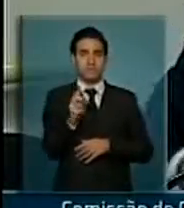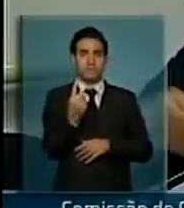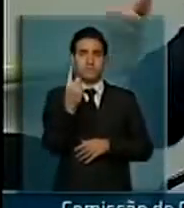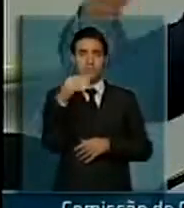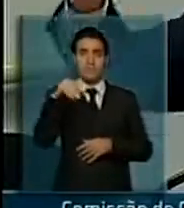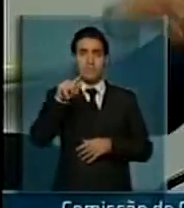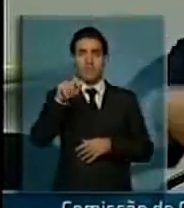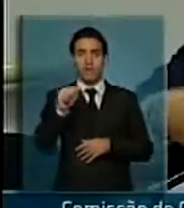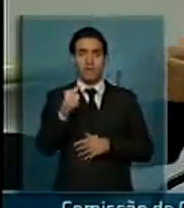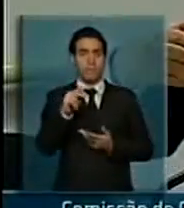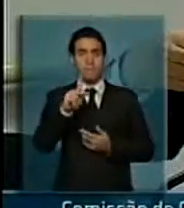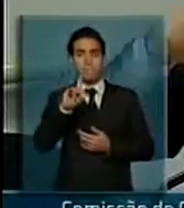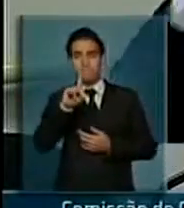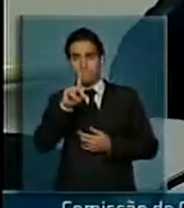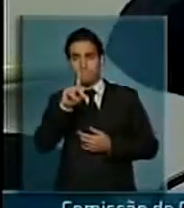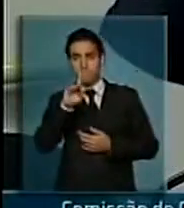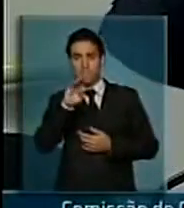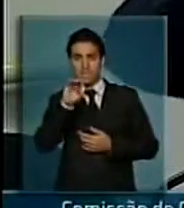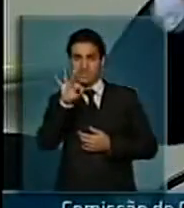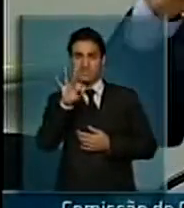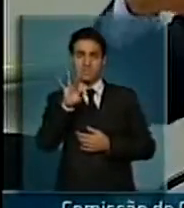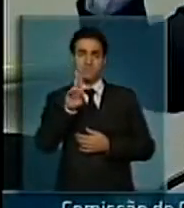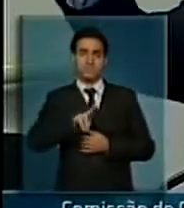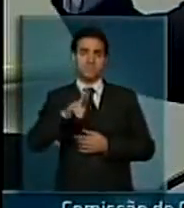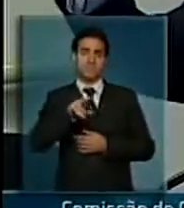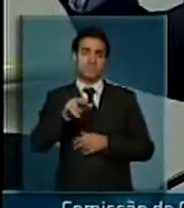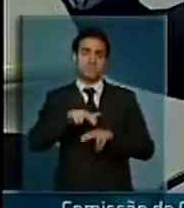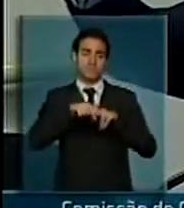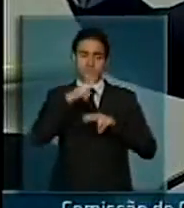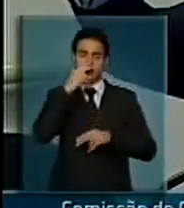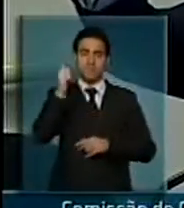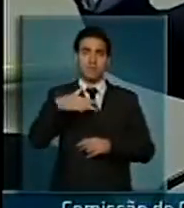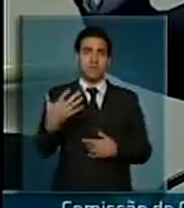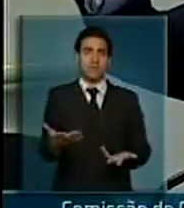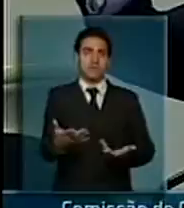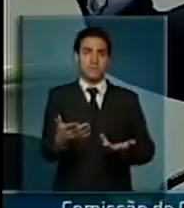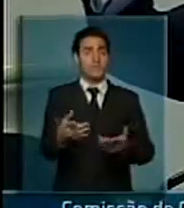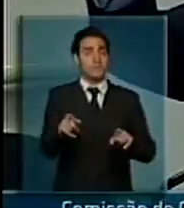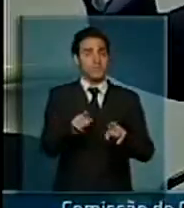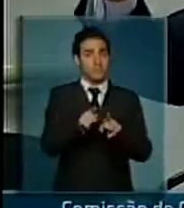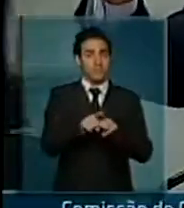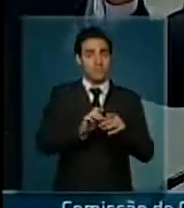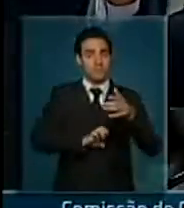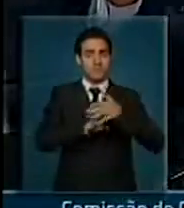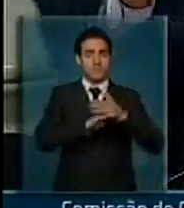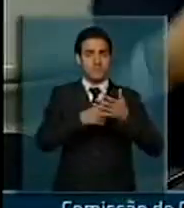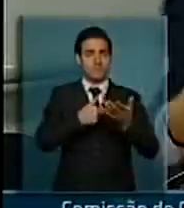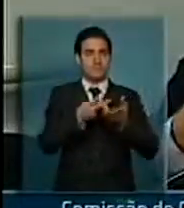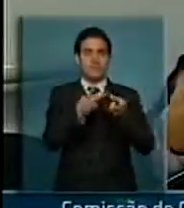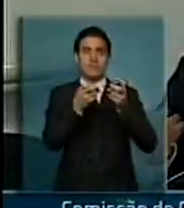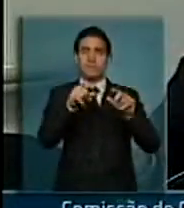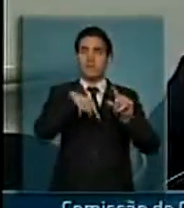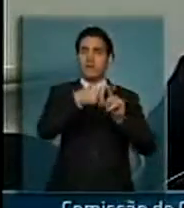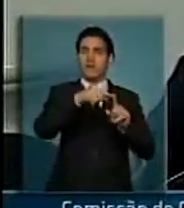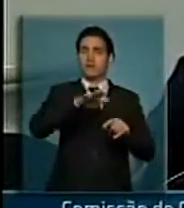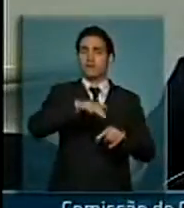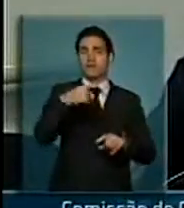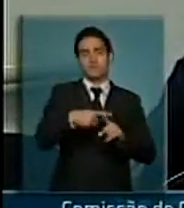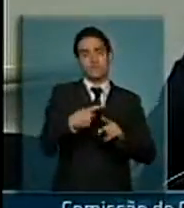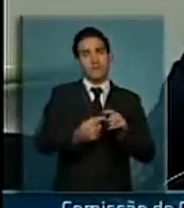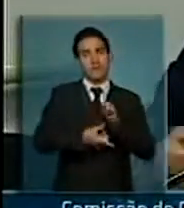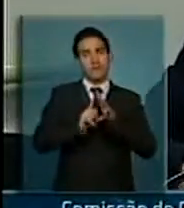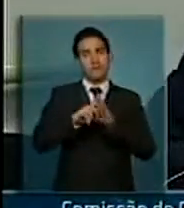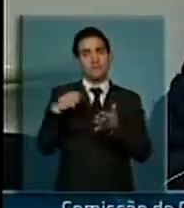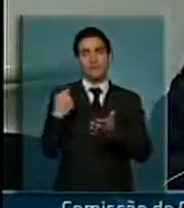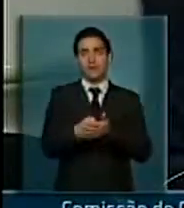de uso, quer dizer, então... Isso vai ajudar muito, ministro. A empresa é obrigada a cobrar caro do seu consumidor final, porque ela está pagando